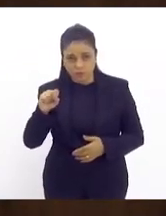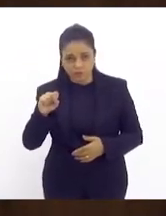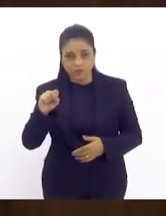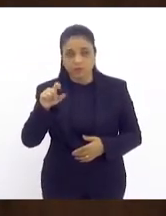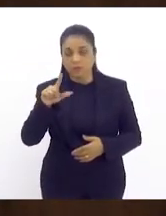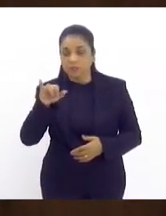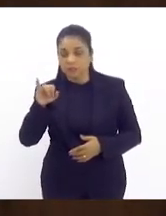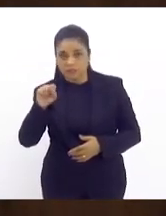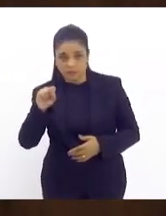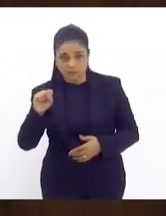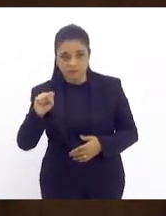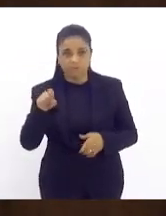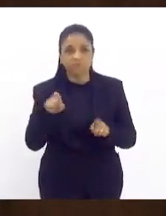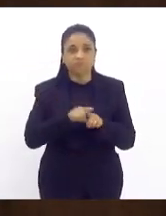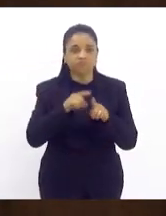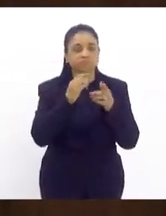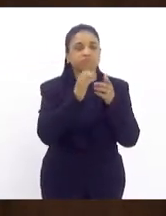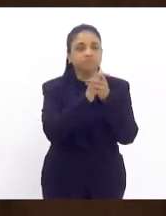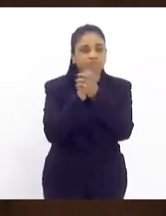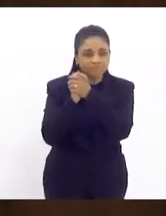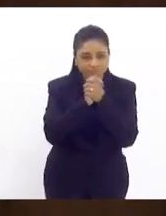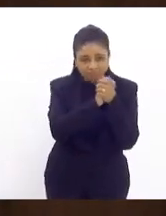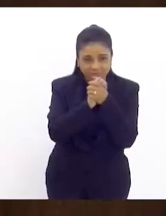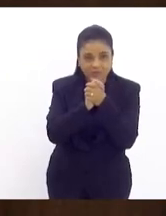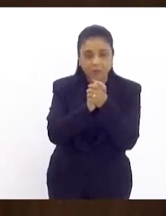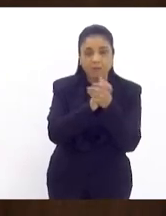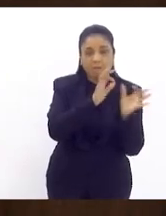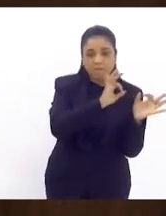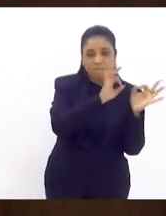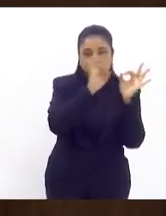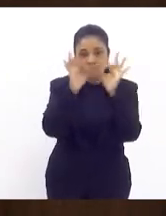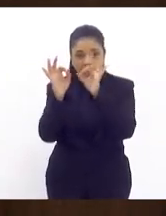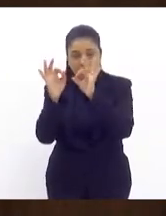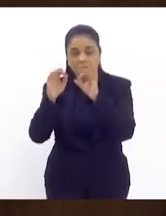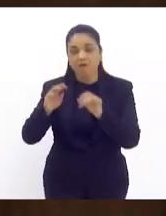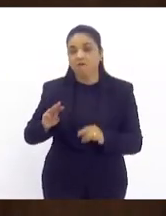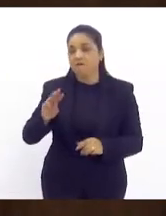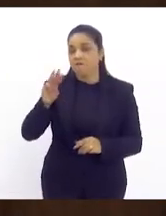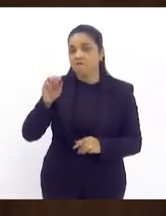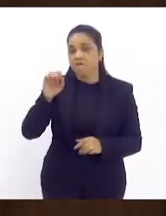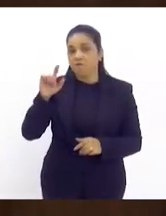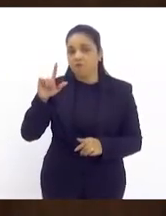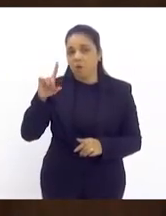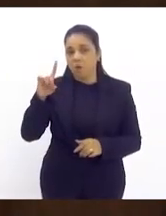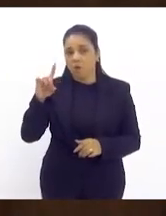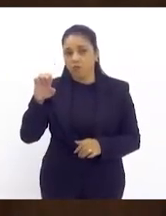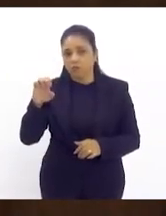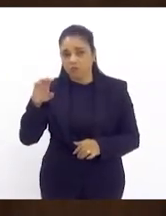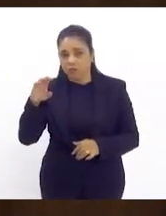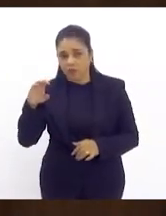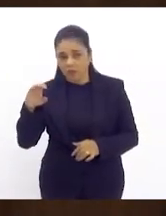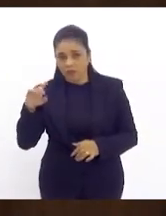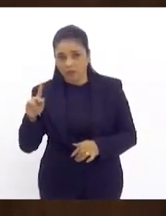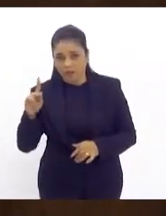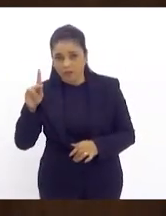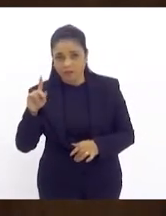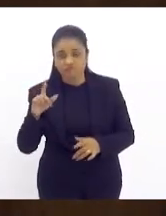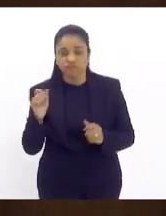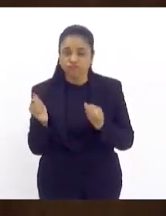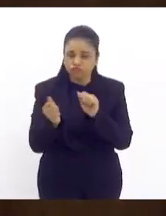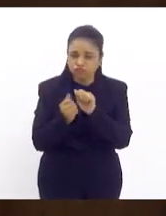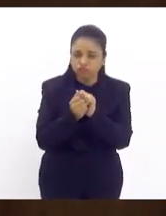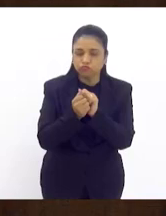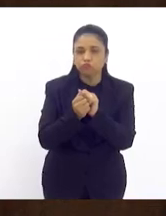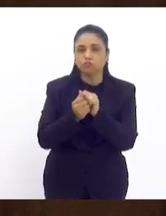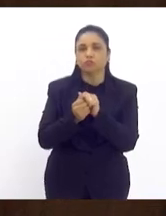saudar também quem sabe que nos assiste ao deputado Valdeck Carneiro que esteve conosco em duas outras